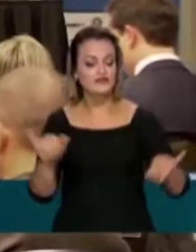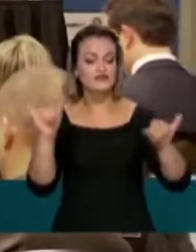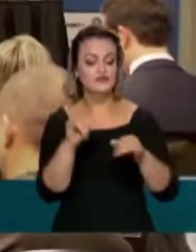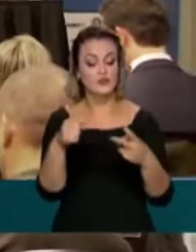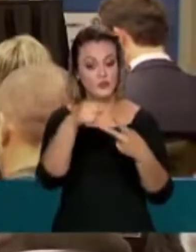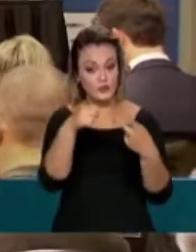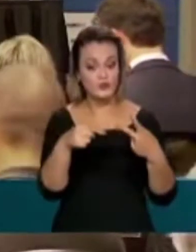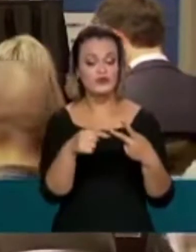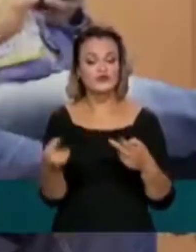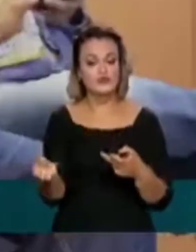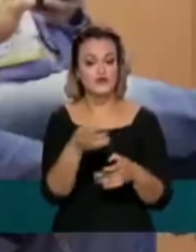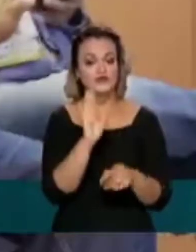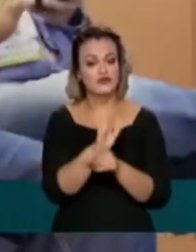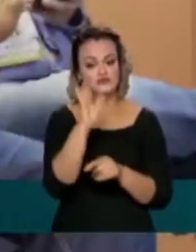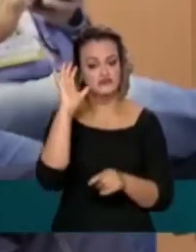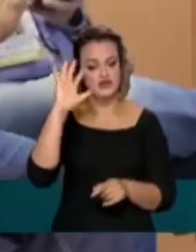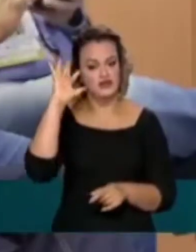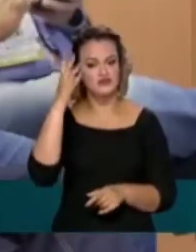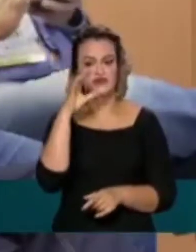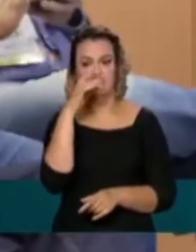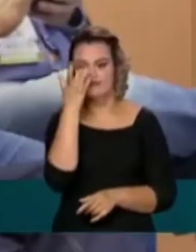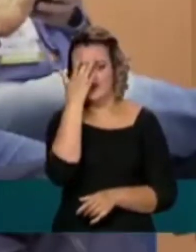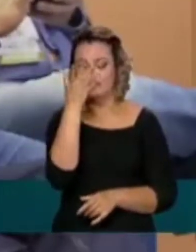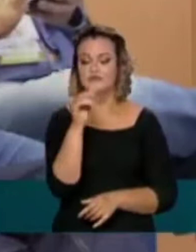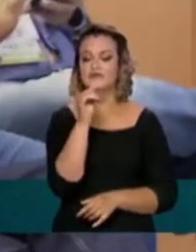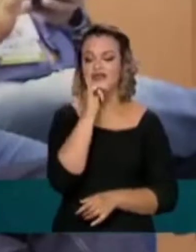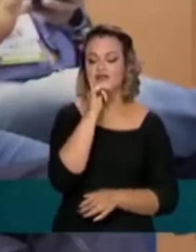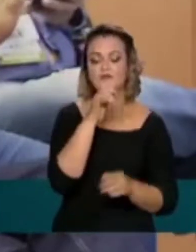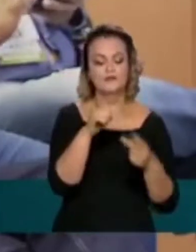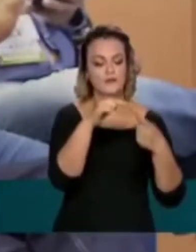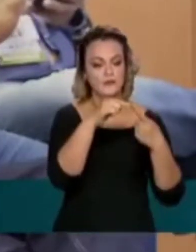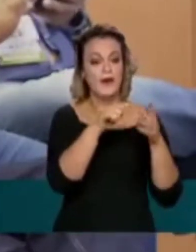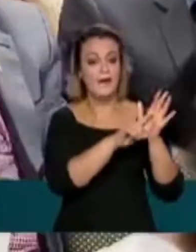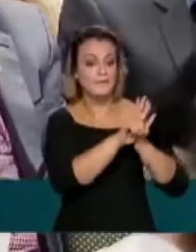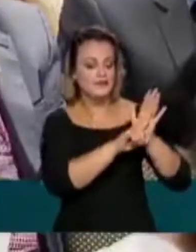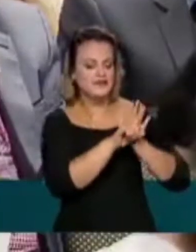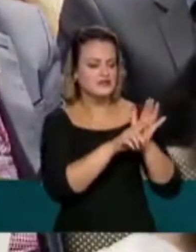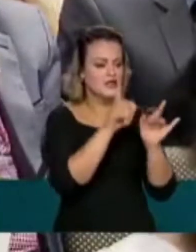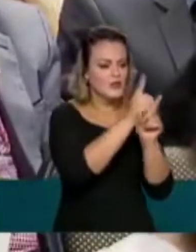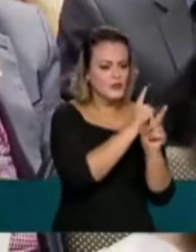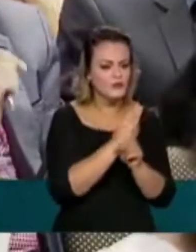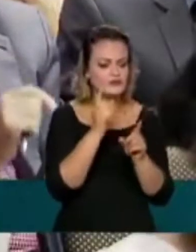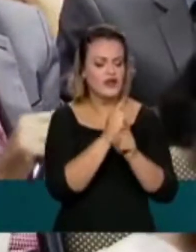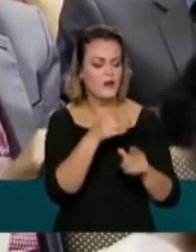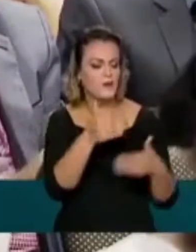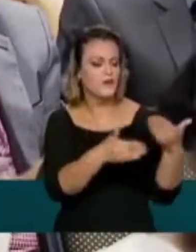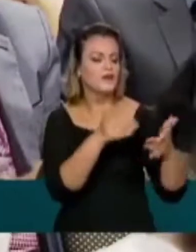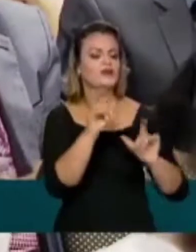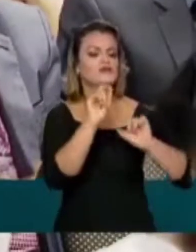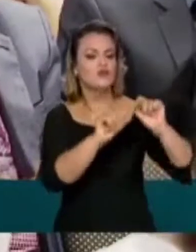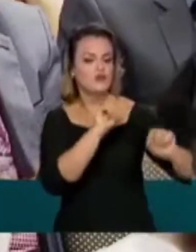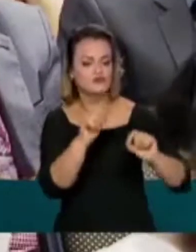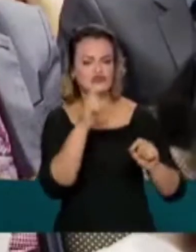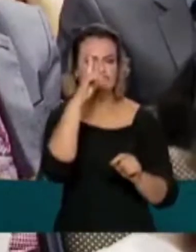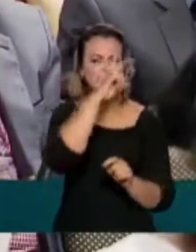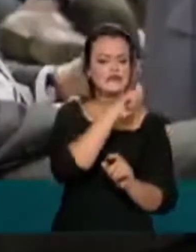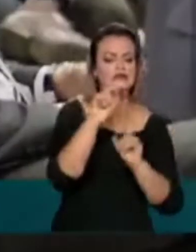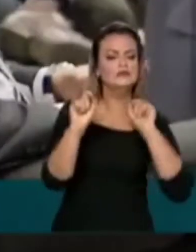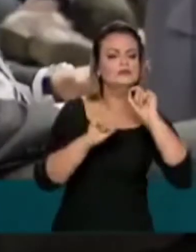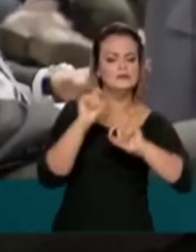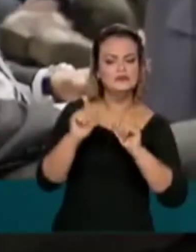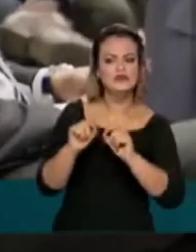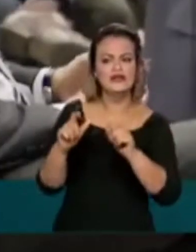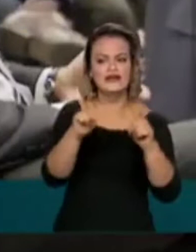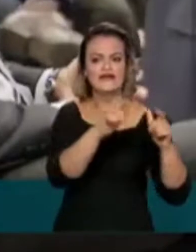duas soluções. Uma é a pesquisa que pretende identificar quais os avanços e as dificuldades de